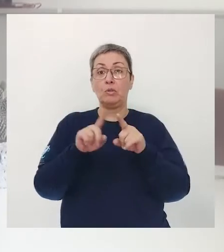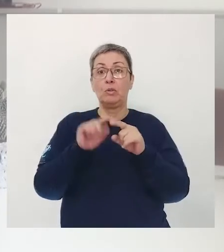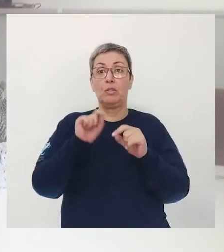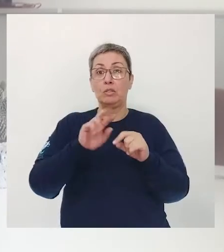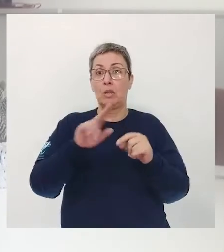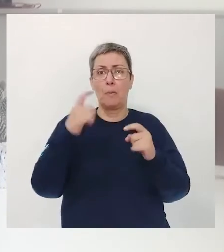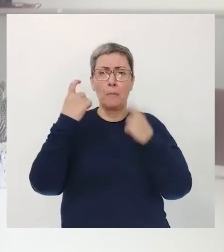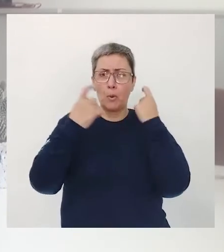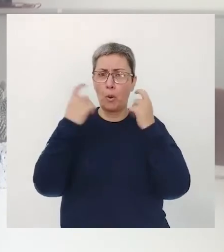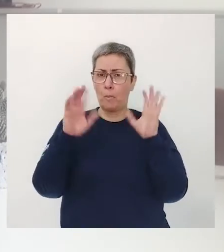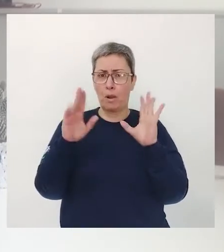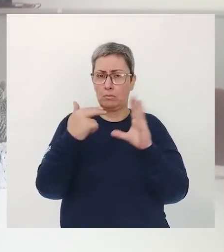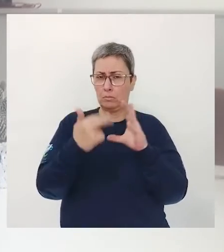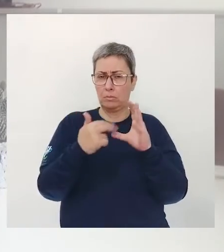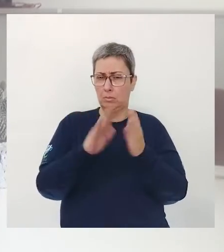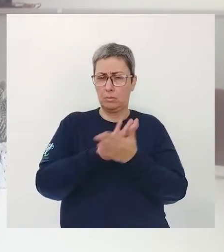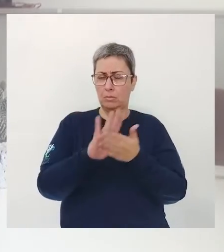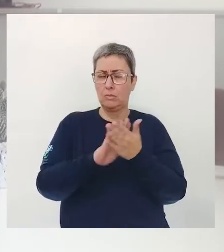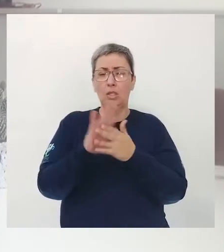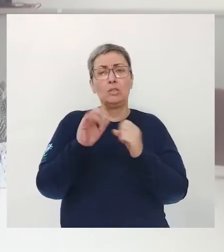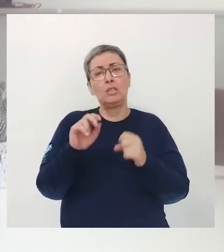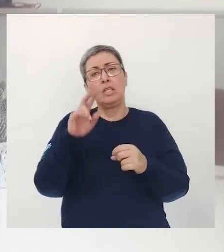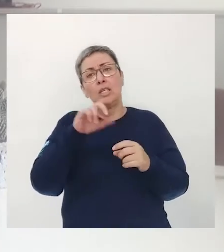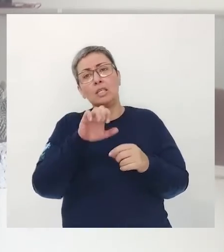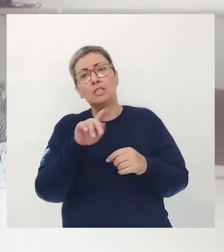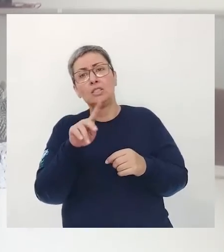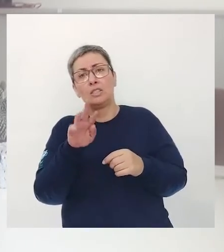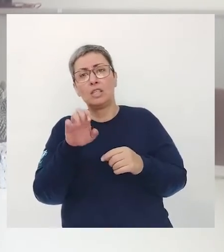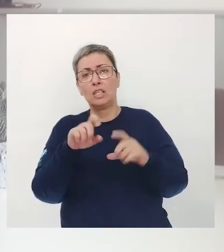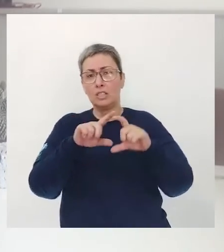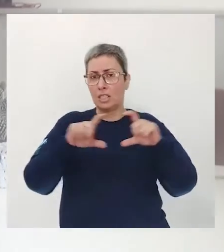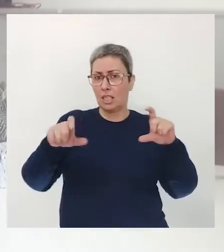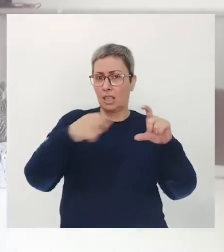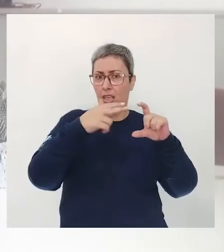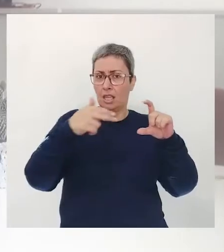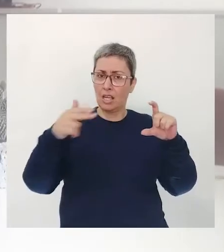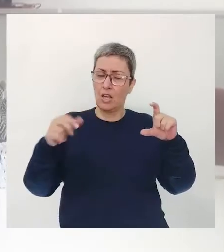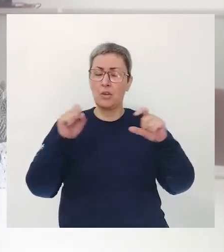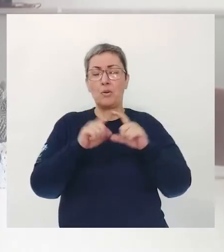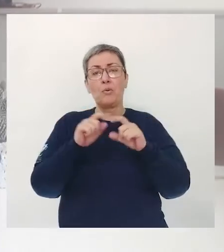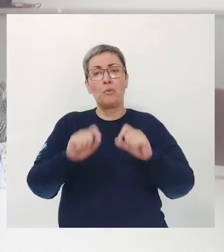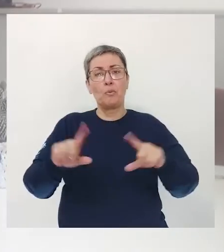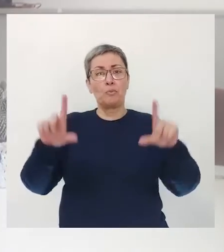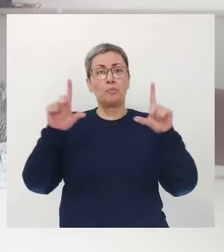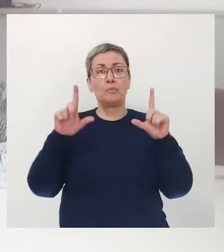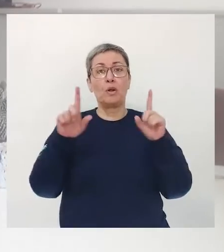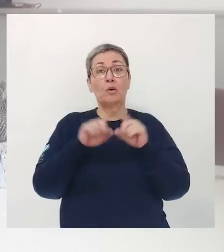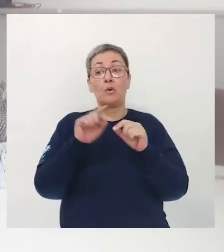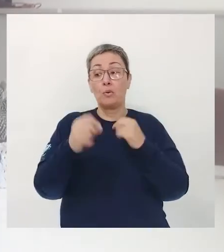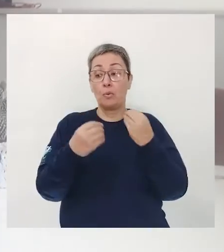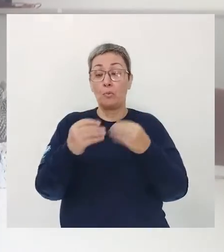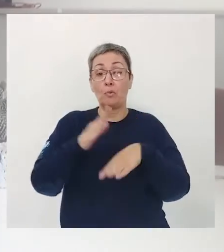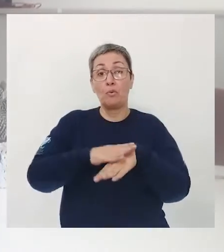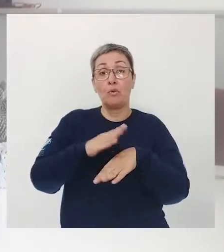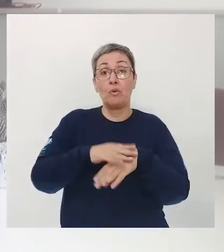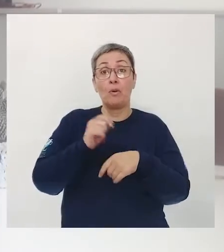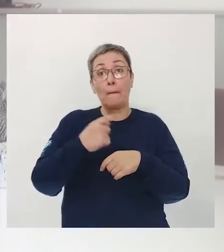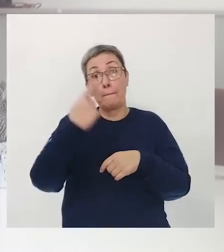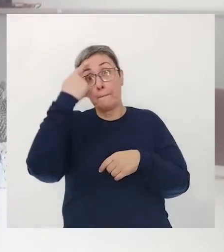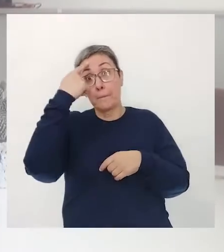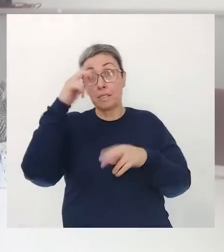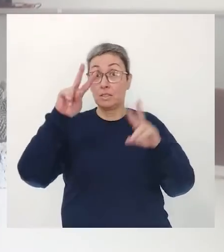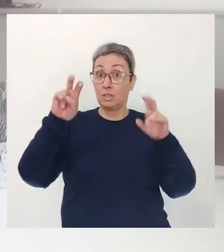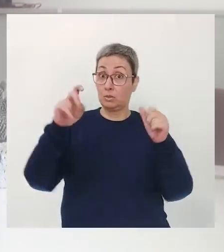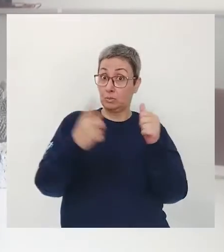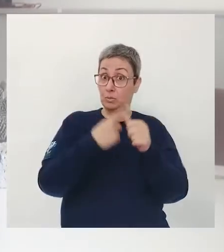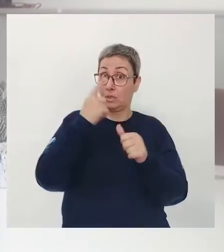Não fique preocupado Com o seu desenho Tá? Lembra? Charge é aquela tirinha Com desenho Ou aquela imagem Né? Então como é que você vai fazer? Pense no